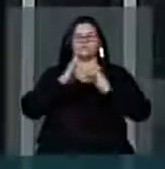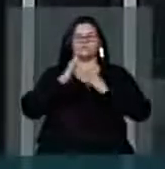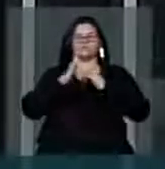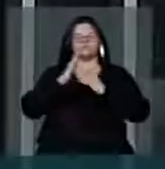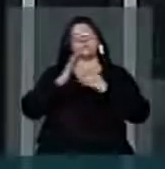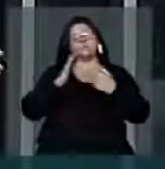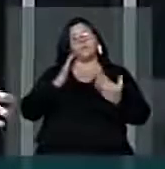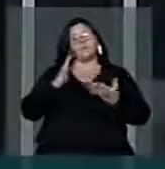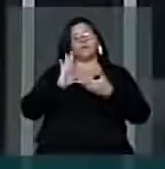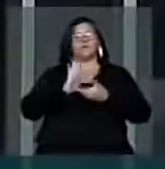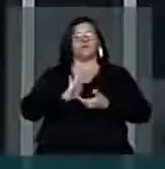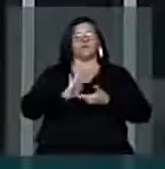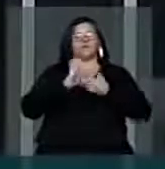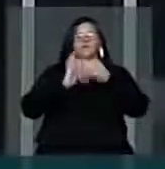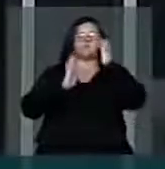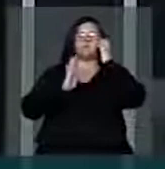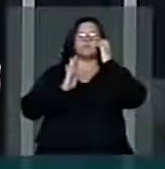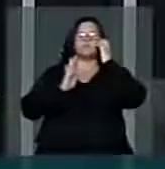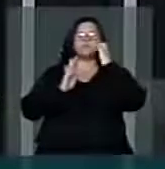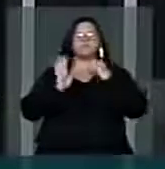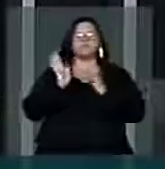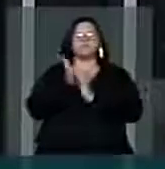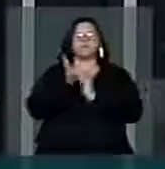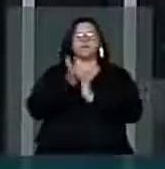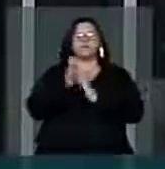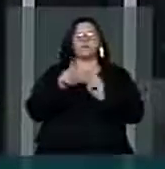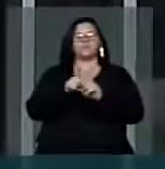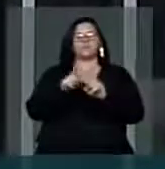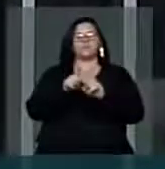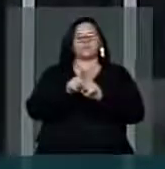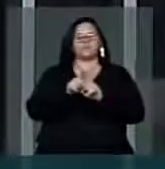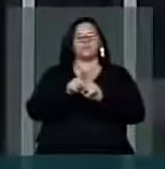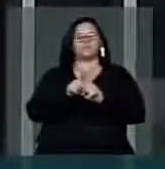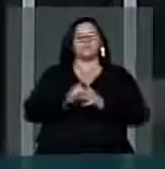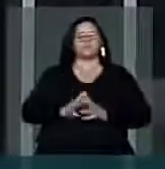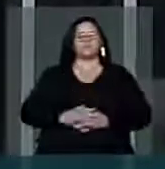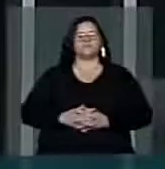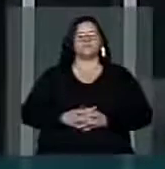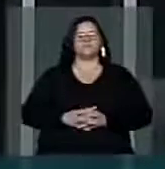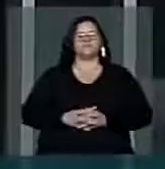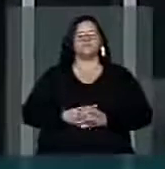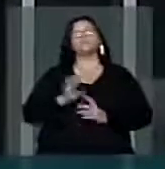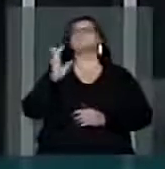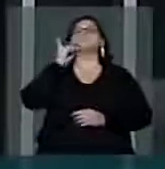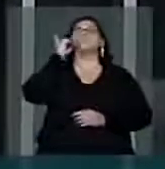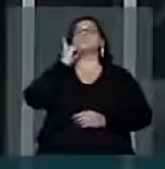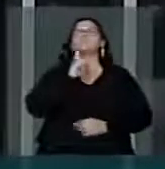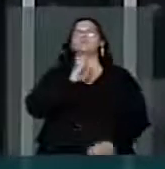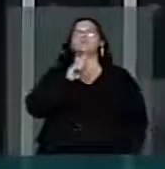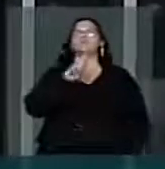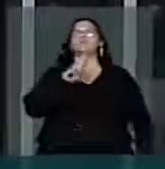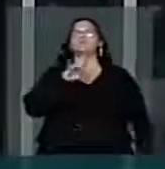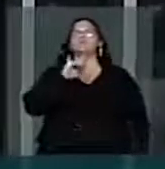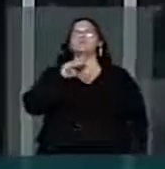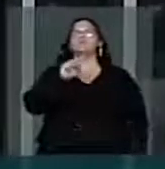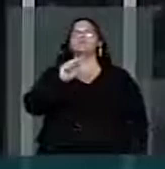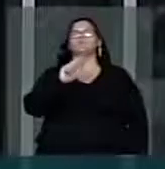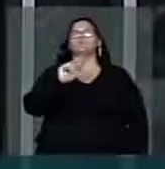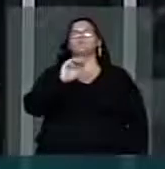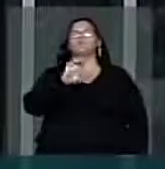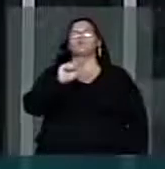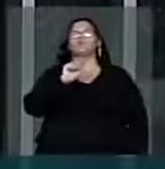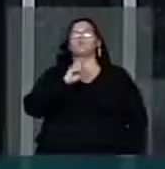obrigado a reconhecer e a parabenizar, Presidente, questão de ordem, ao deputado José Guimarães, líder do PT,